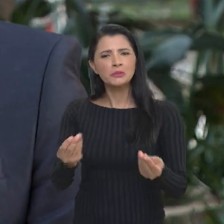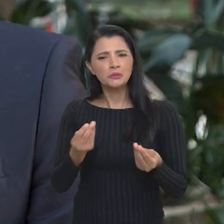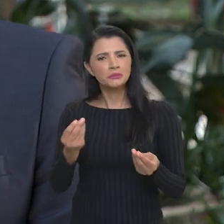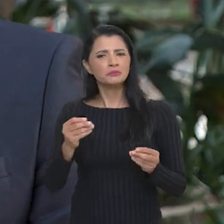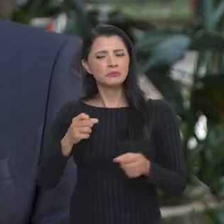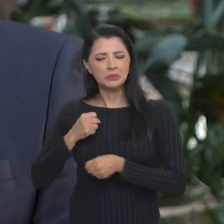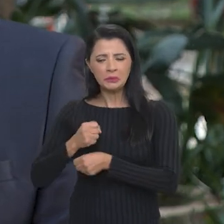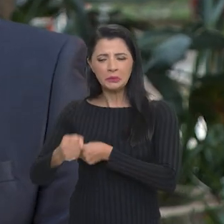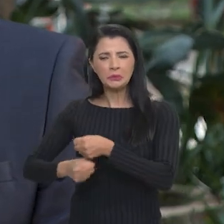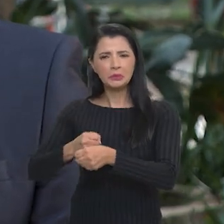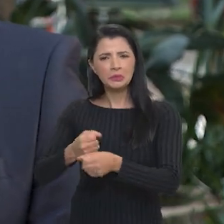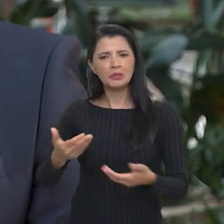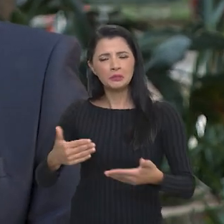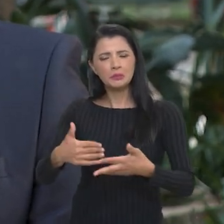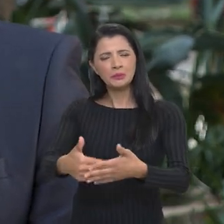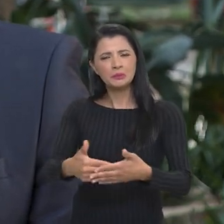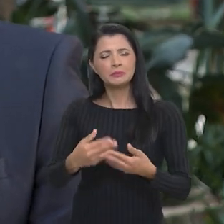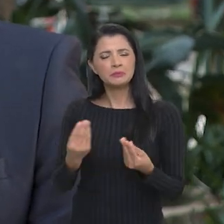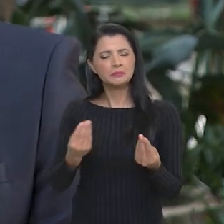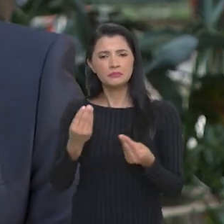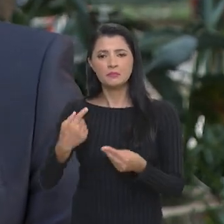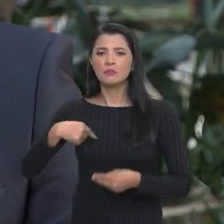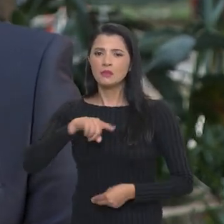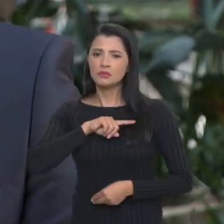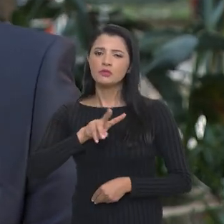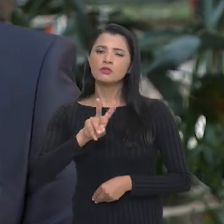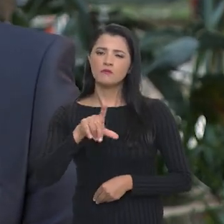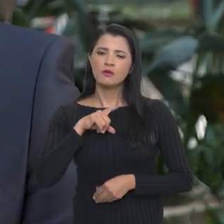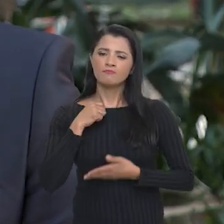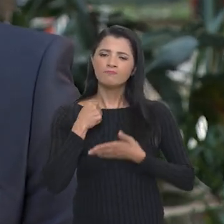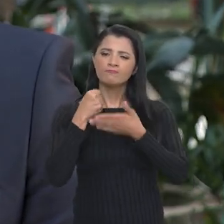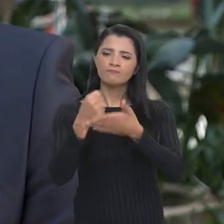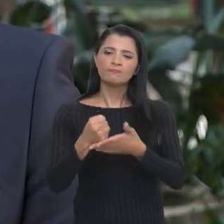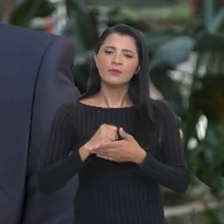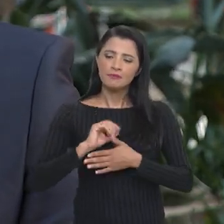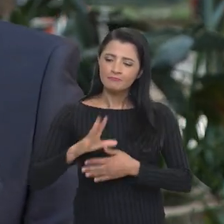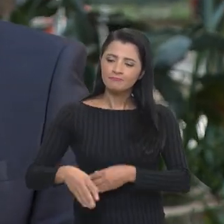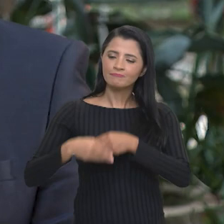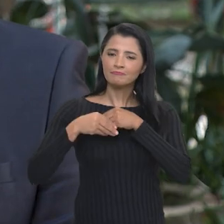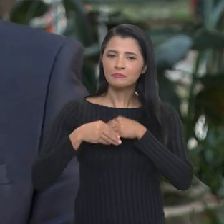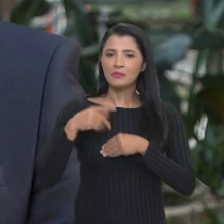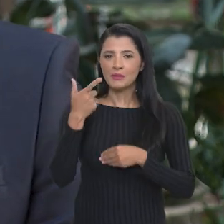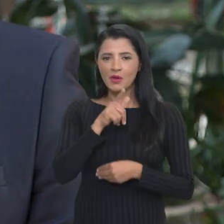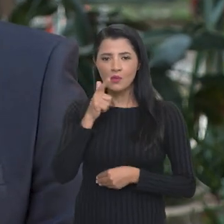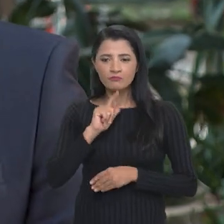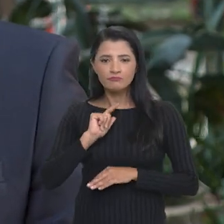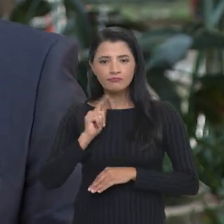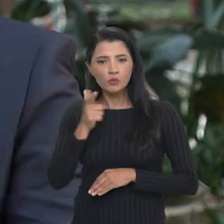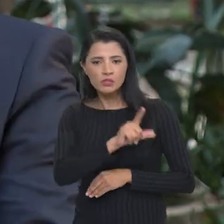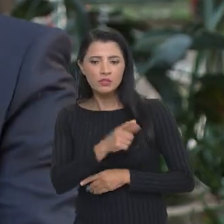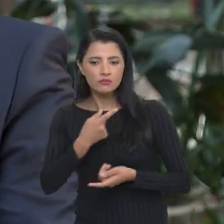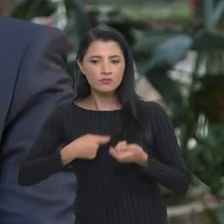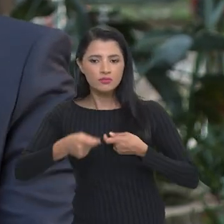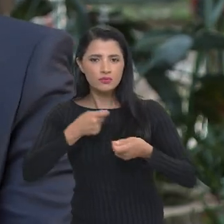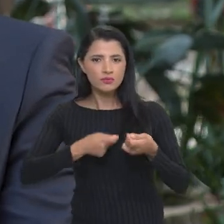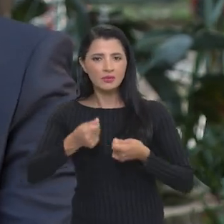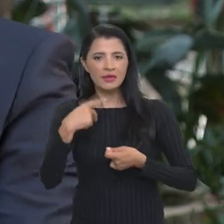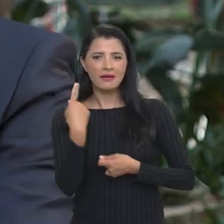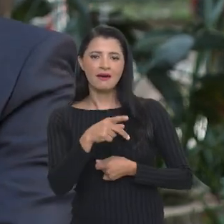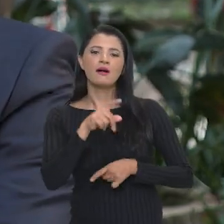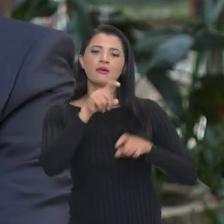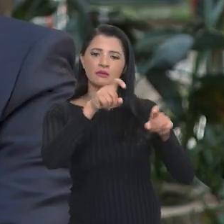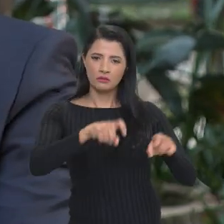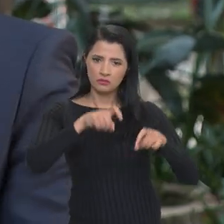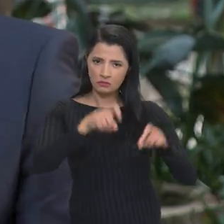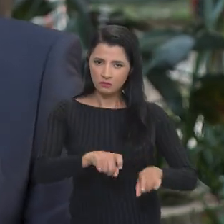vamos contribuir muito para dar viabilidade econômica aos agricultores familiares que resistiram e